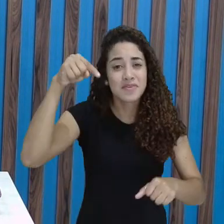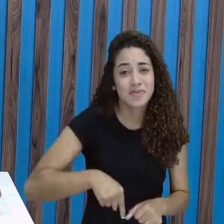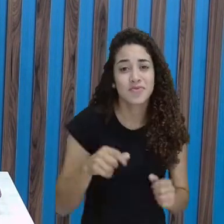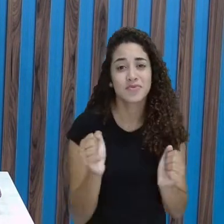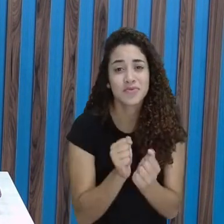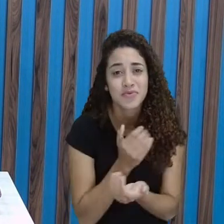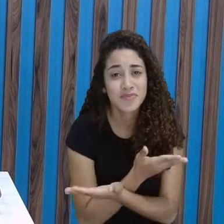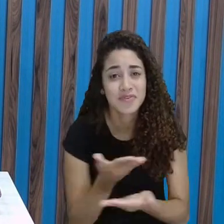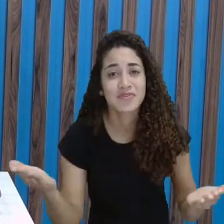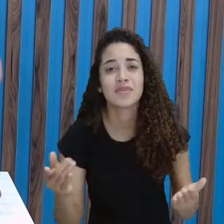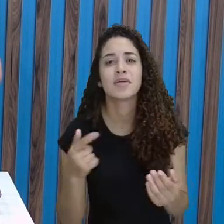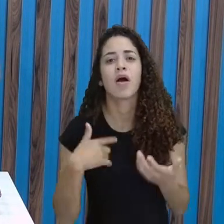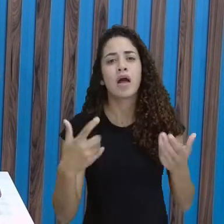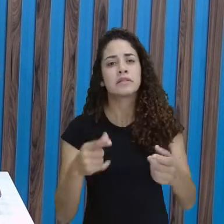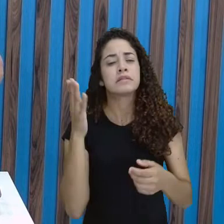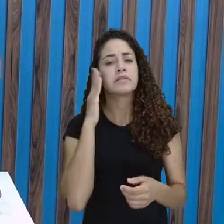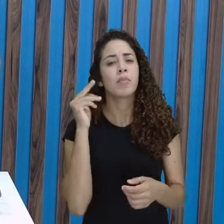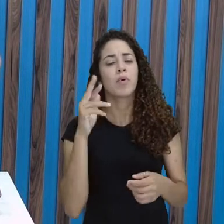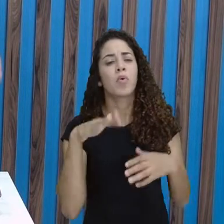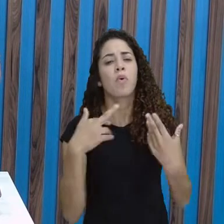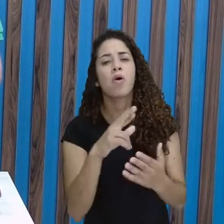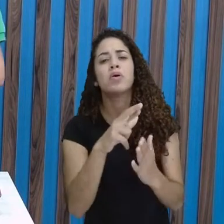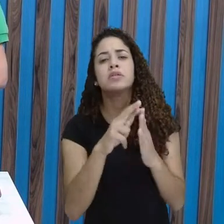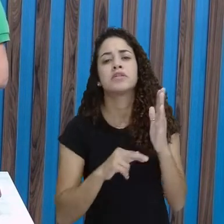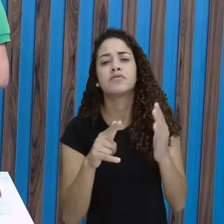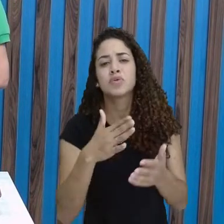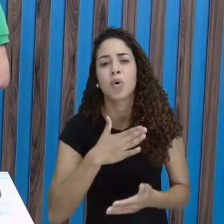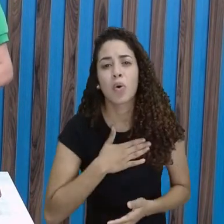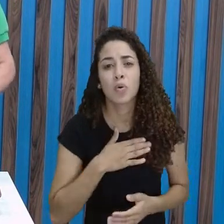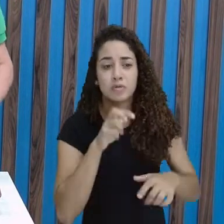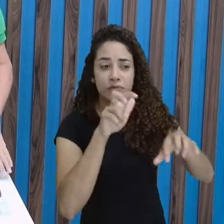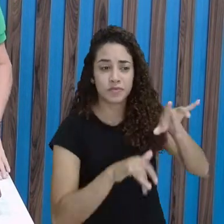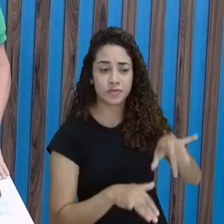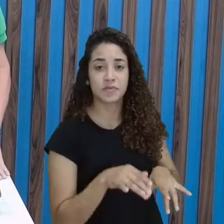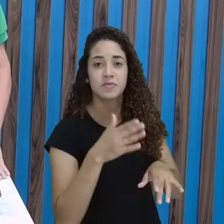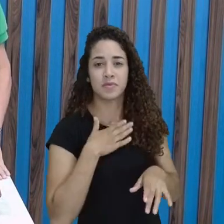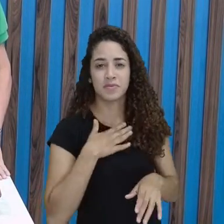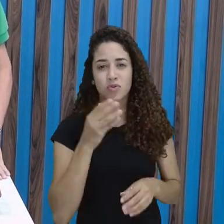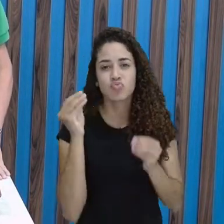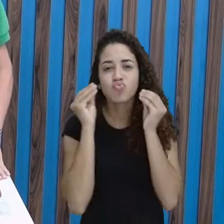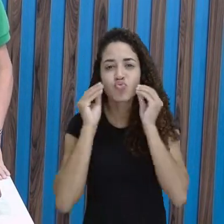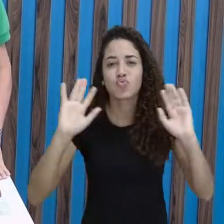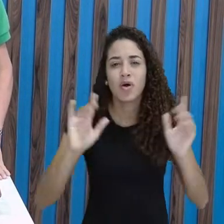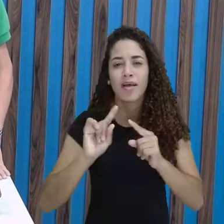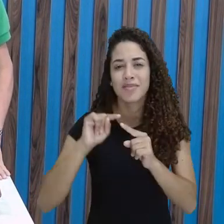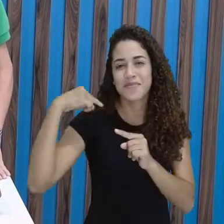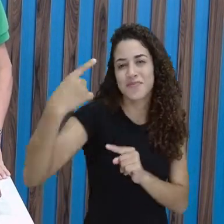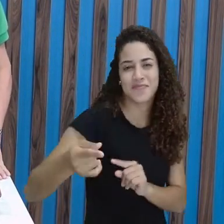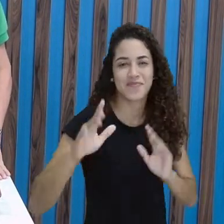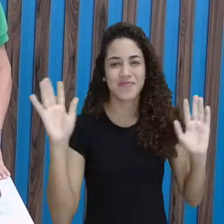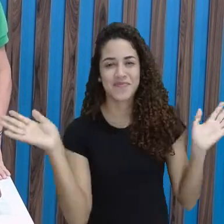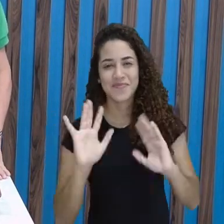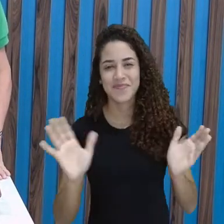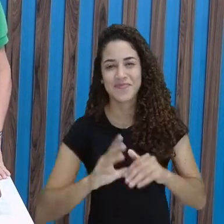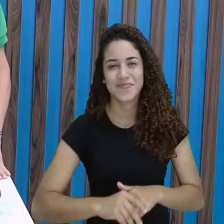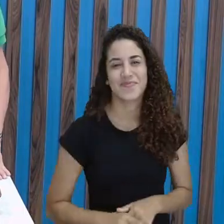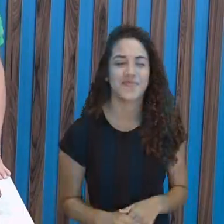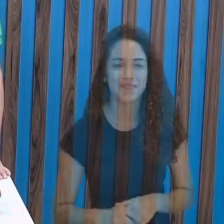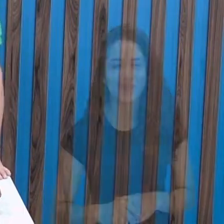receita que você gosta de fazer. Conta lá no chat do YouTube pra mim, tá? Um beijão. Até a próxima aula. Tchau, tchau.